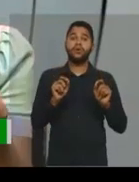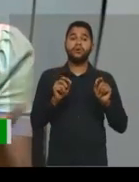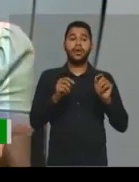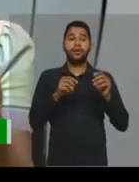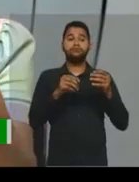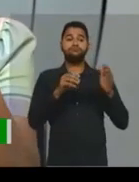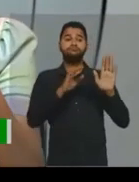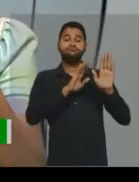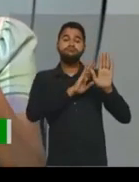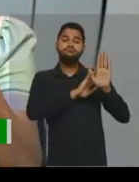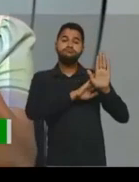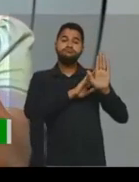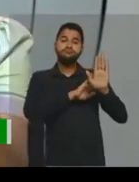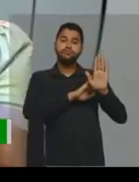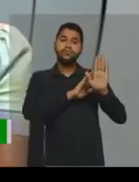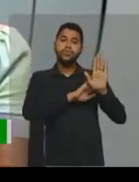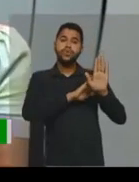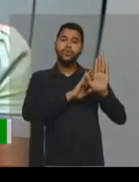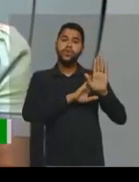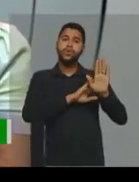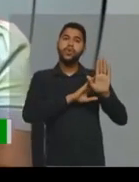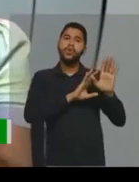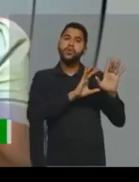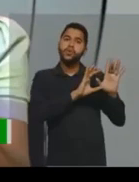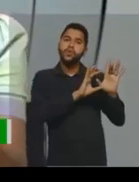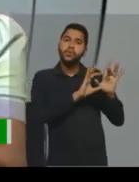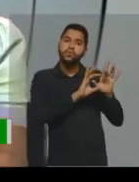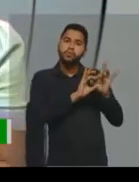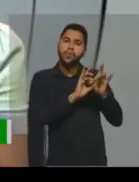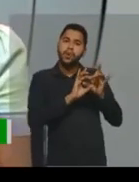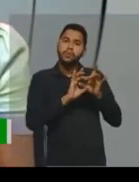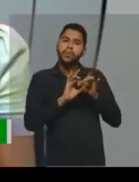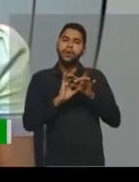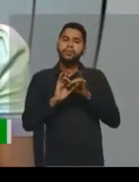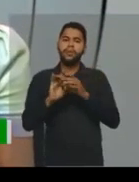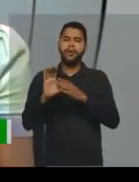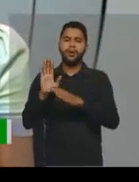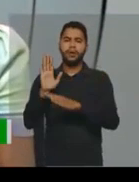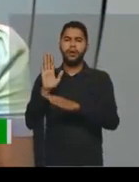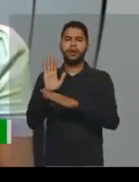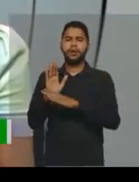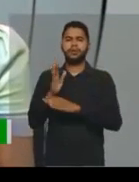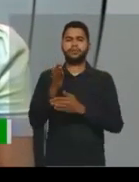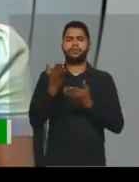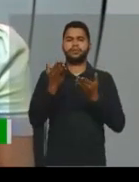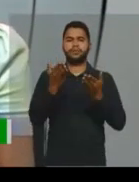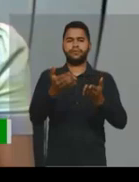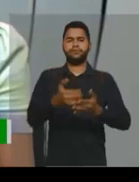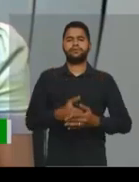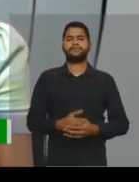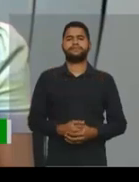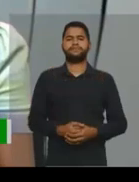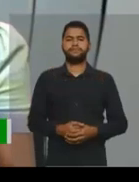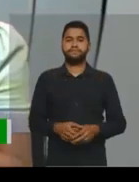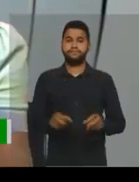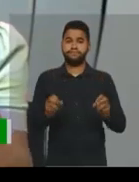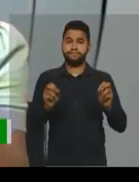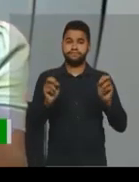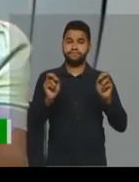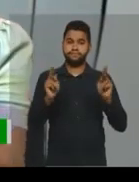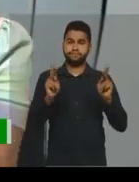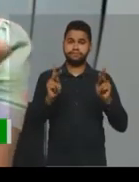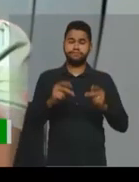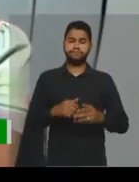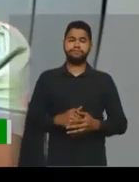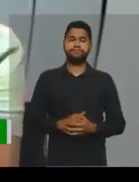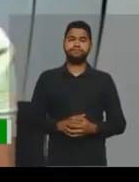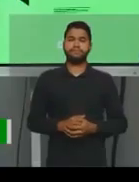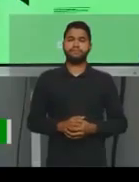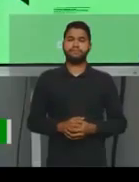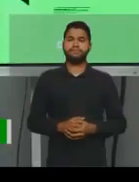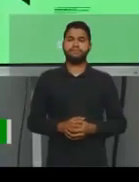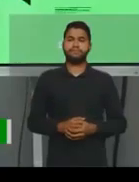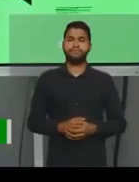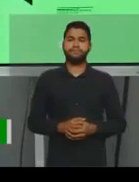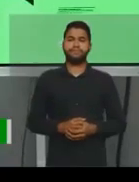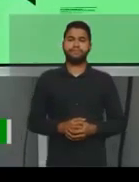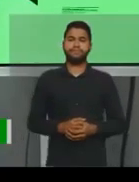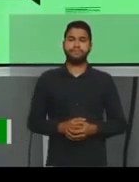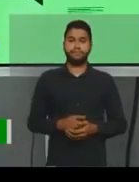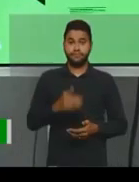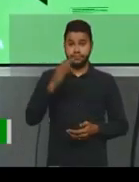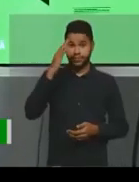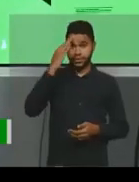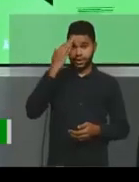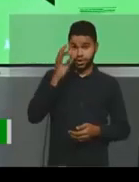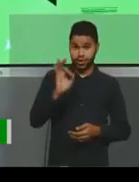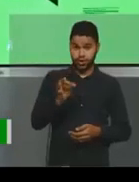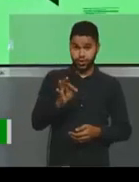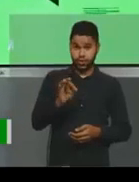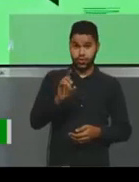linhas. E este contexto vai te ajudar nessa interpretação. Ok? Ok. Entendido